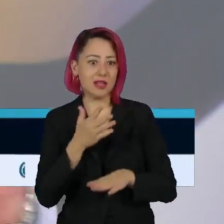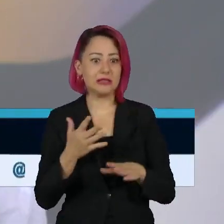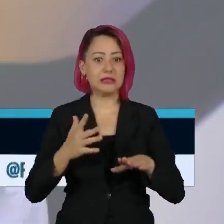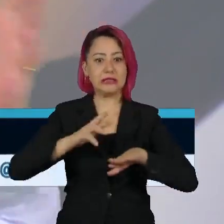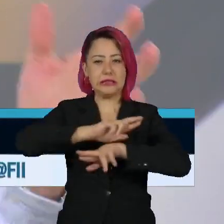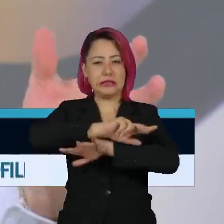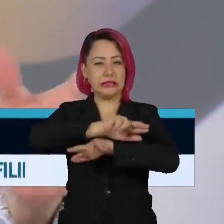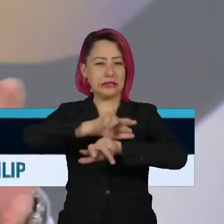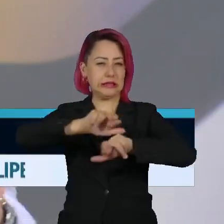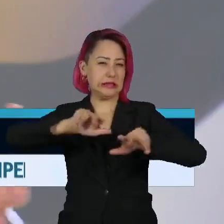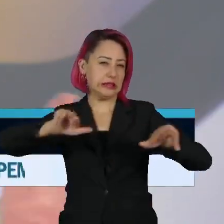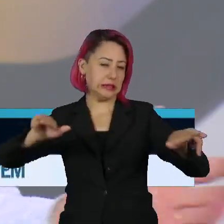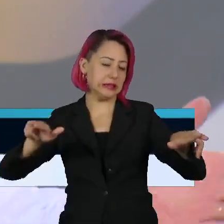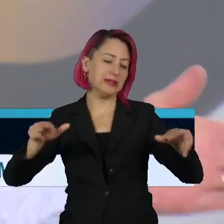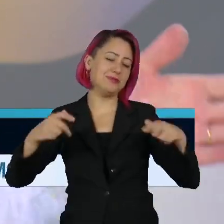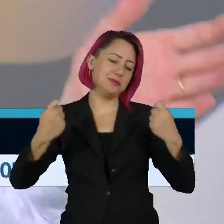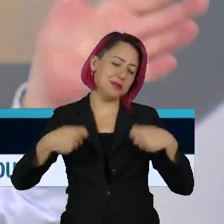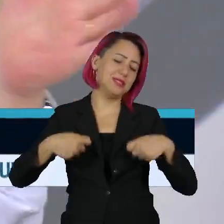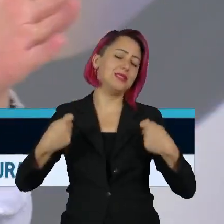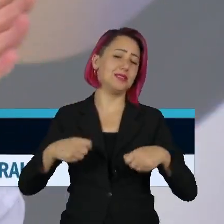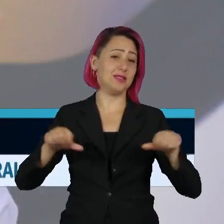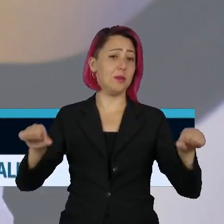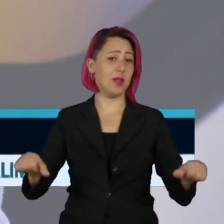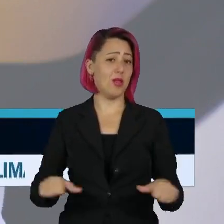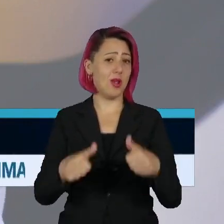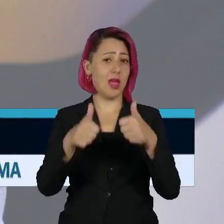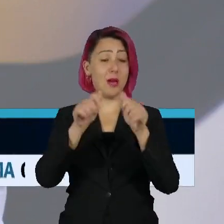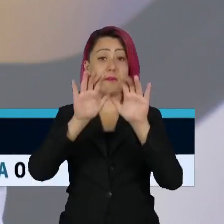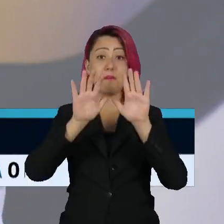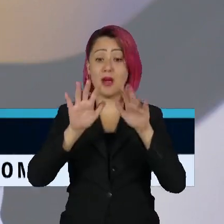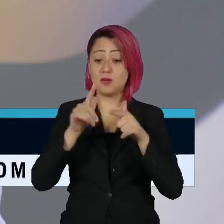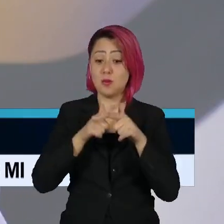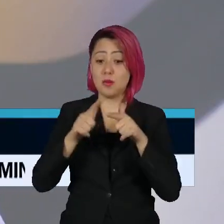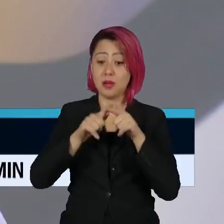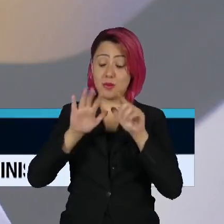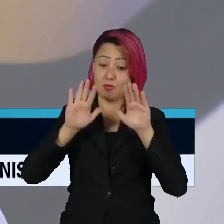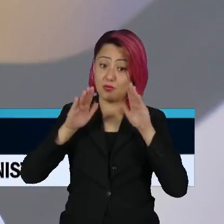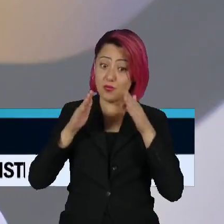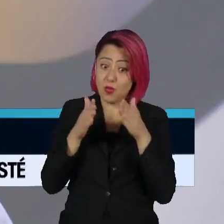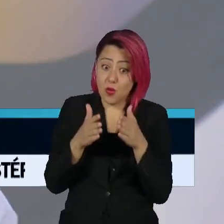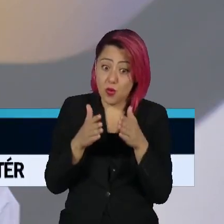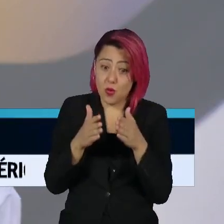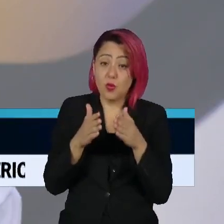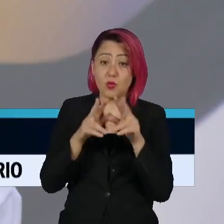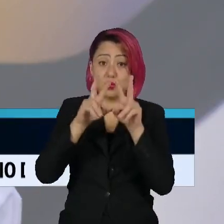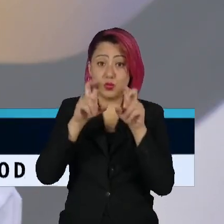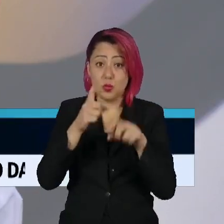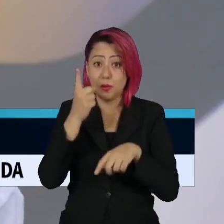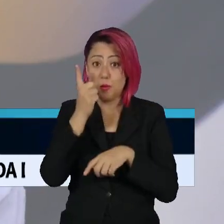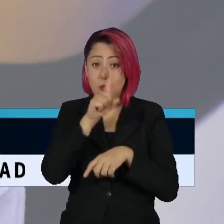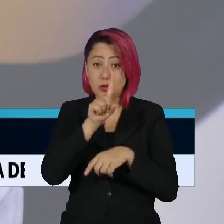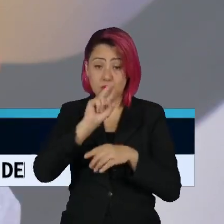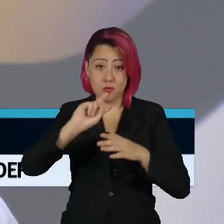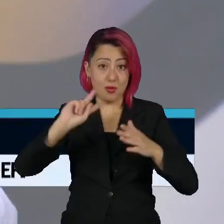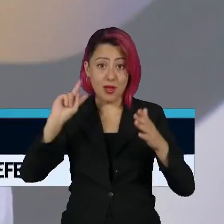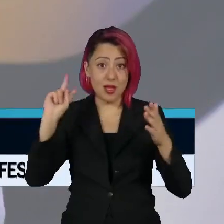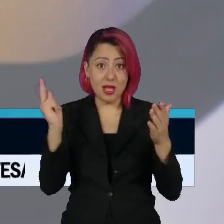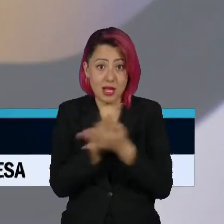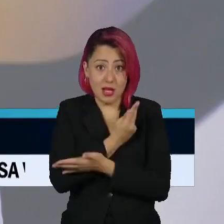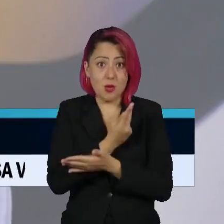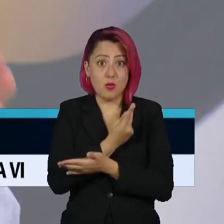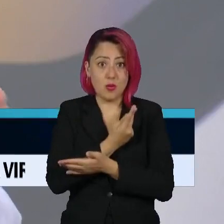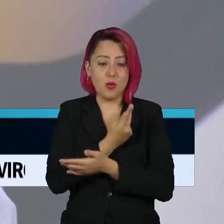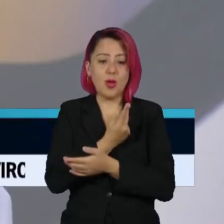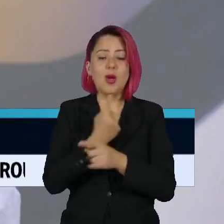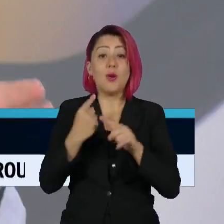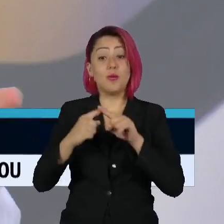temos que melhorar tudo isso. Agora, o problema específico da hiatrogênese, ou seja, produzir